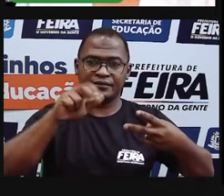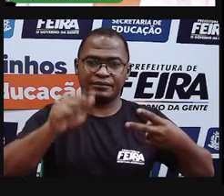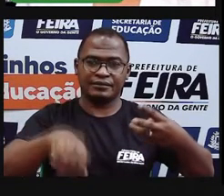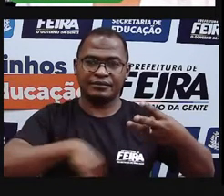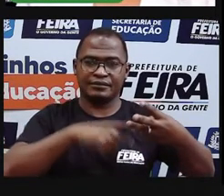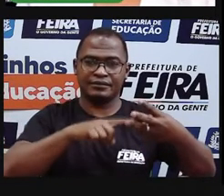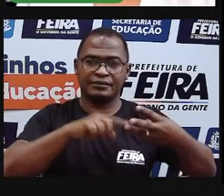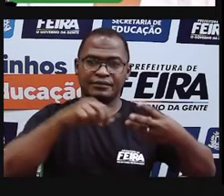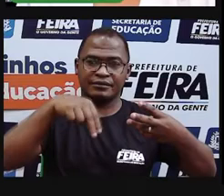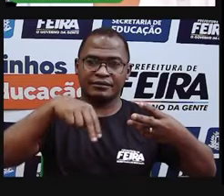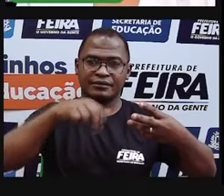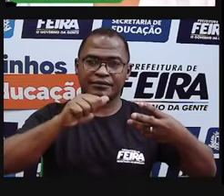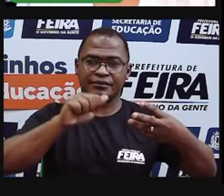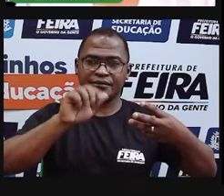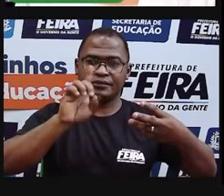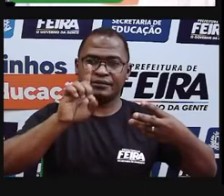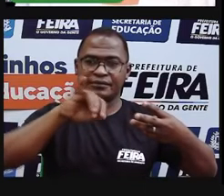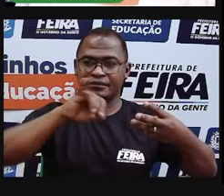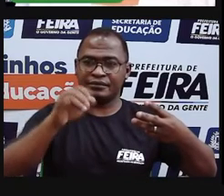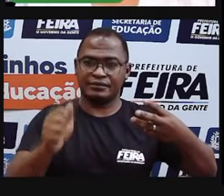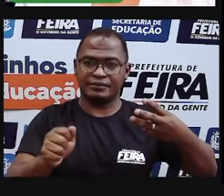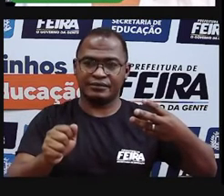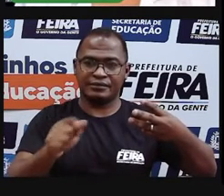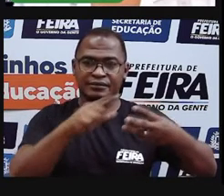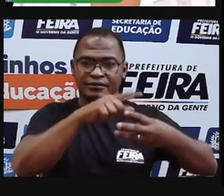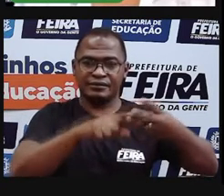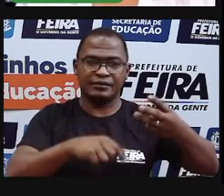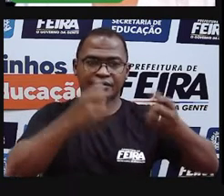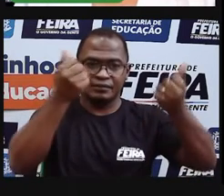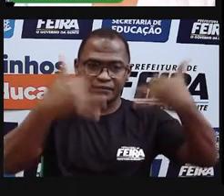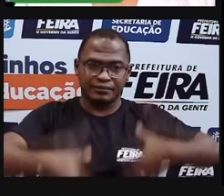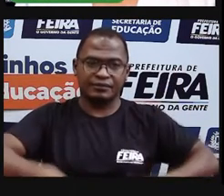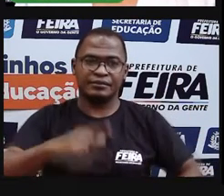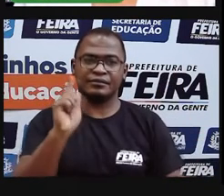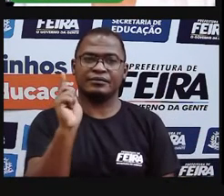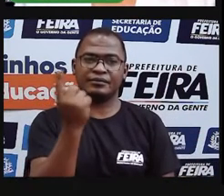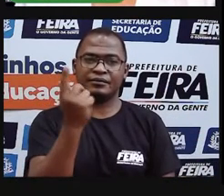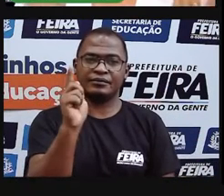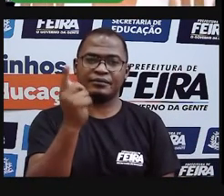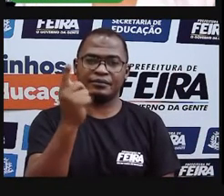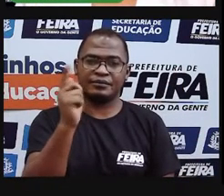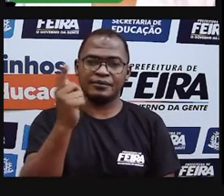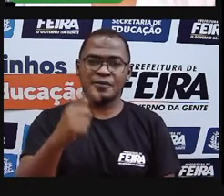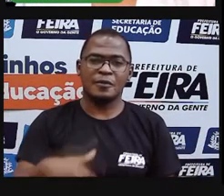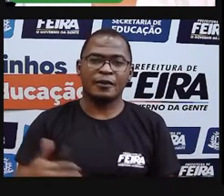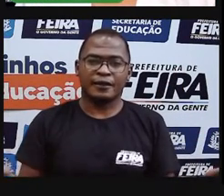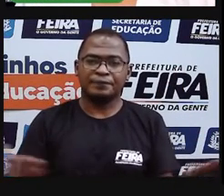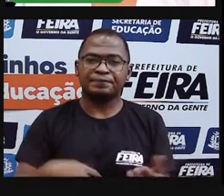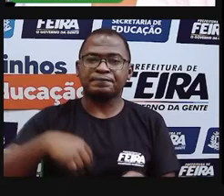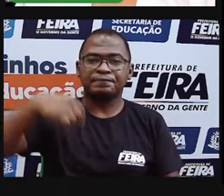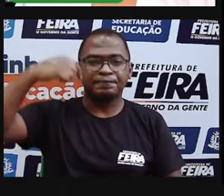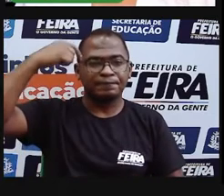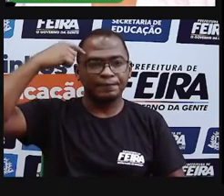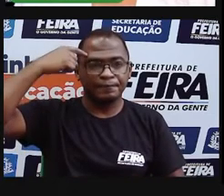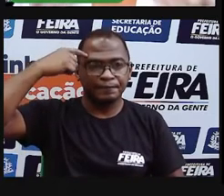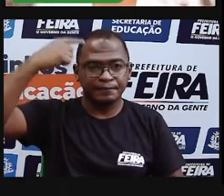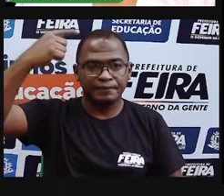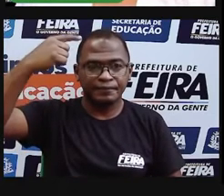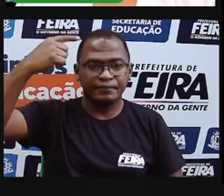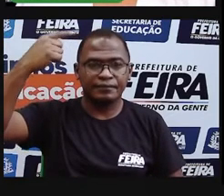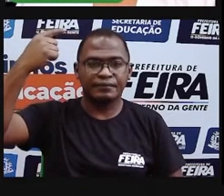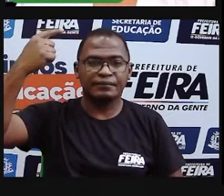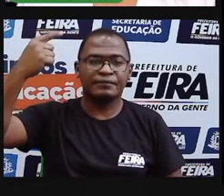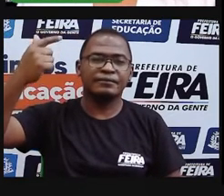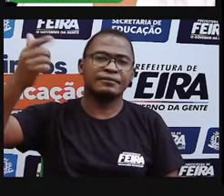disciplina Geografia, tá? E nós vamos falar um pouco, retomar um pouco, aquele